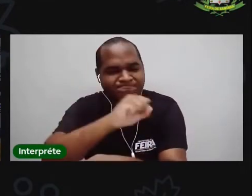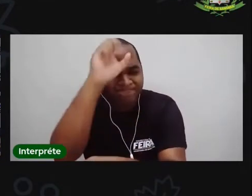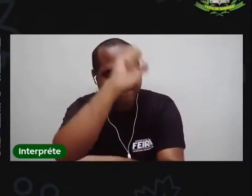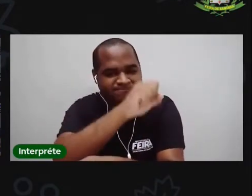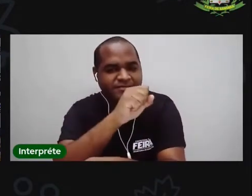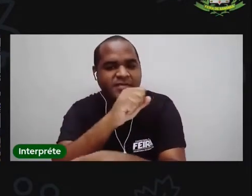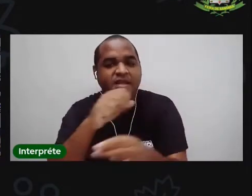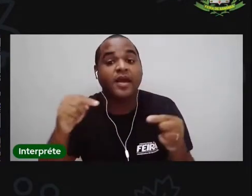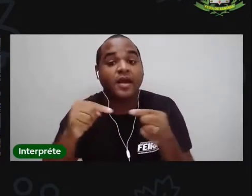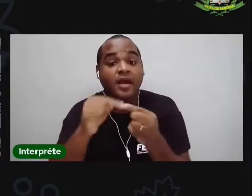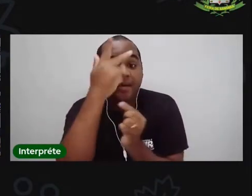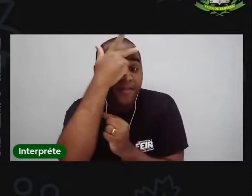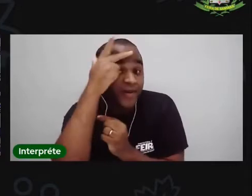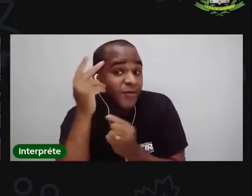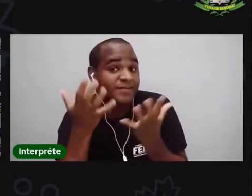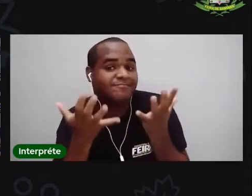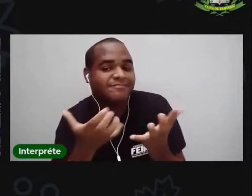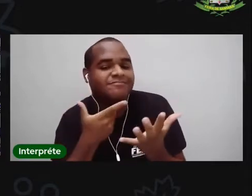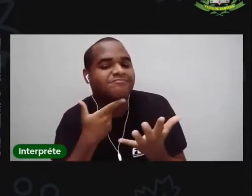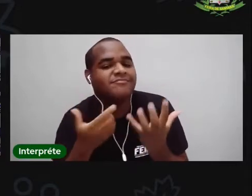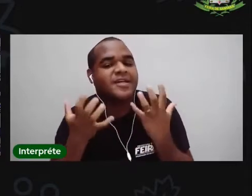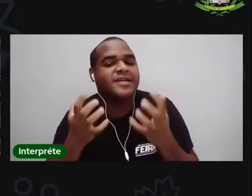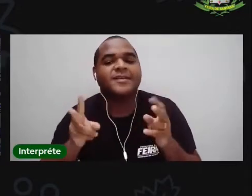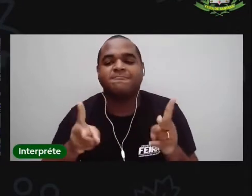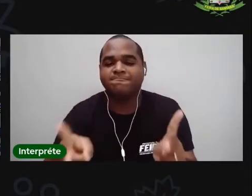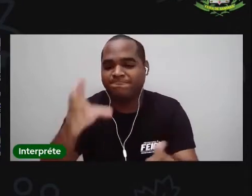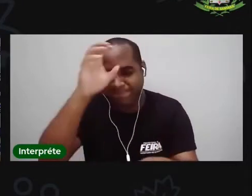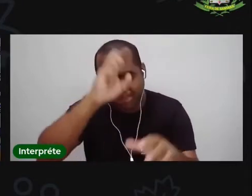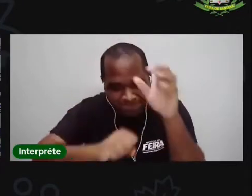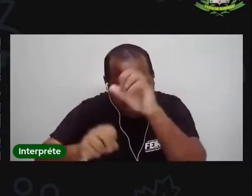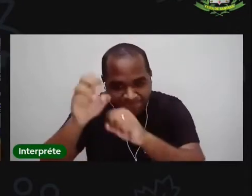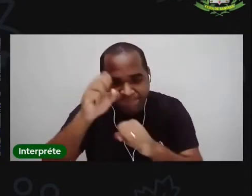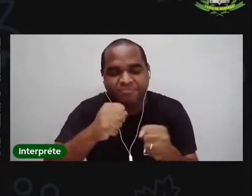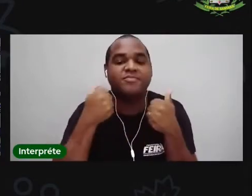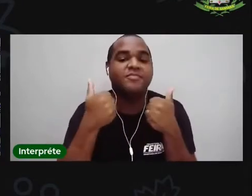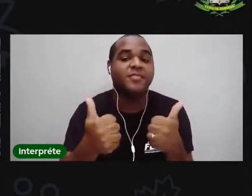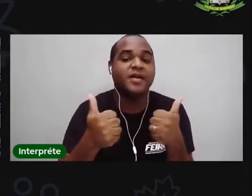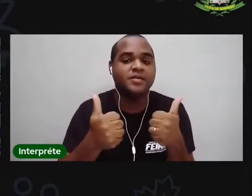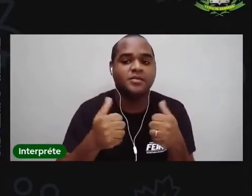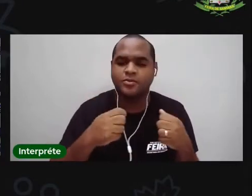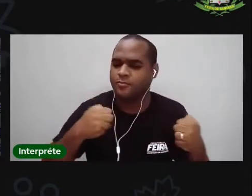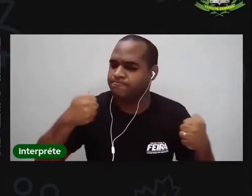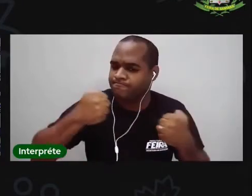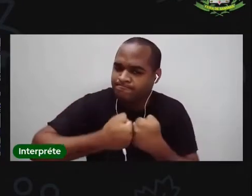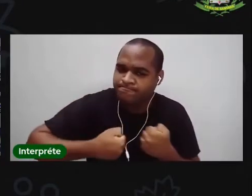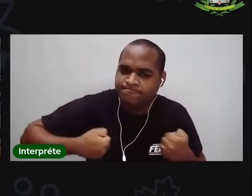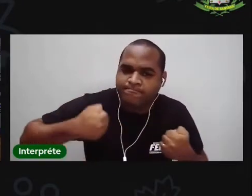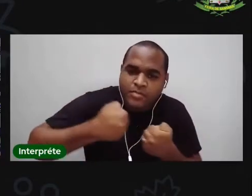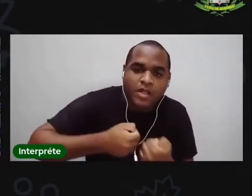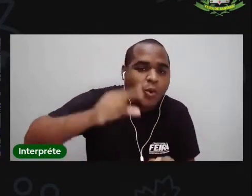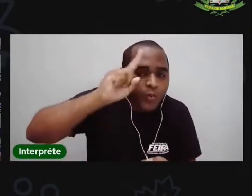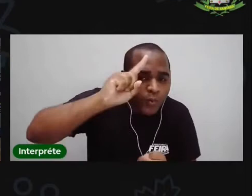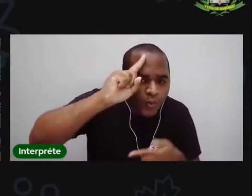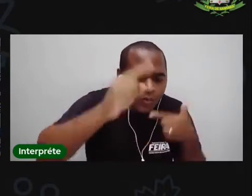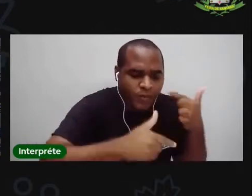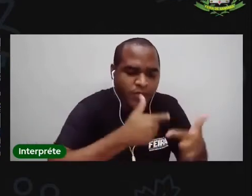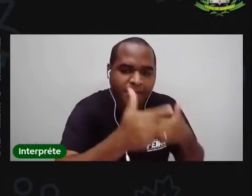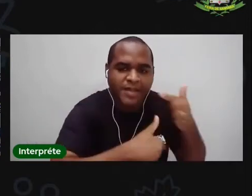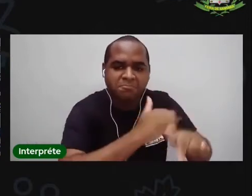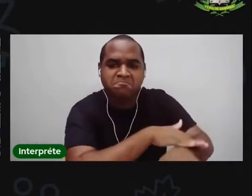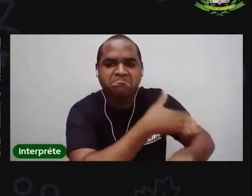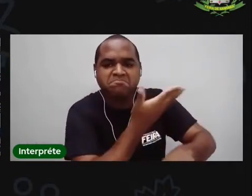Qual é o aluno da EJA que não é um eterno aprendiz? A gente luta o dia todo, trabalha e chega a noite